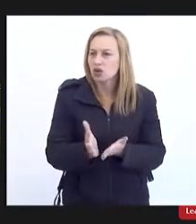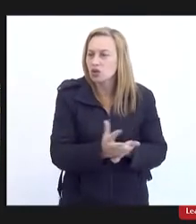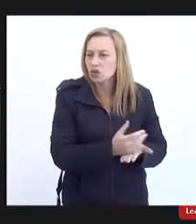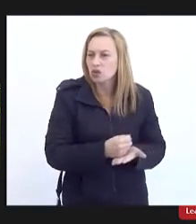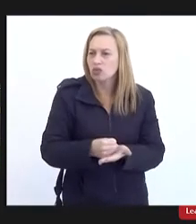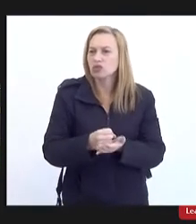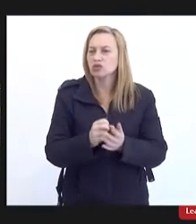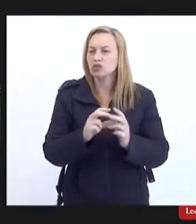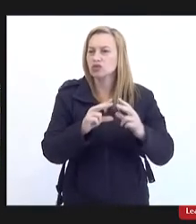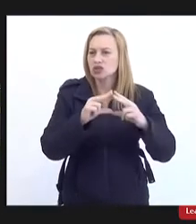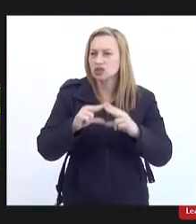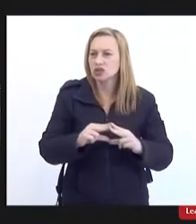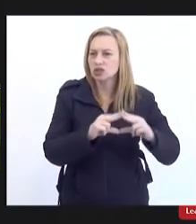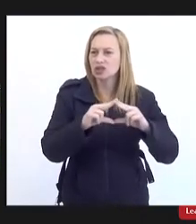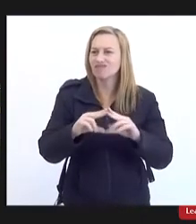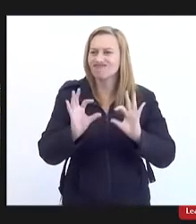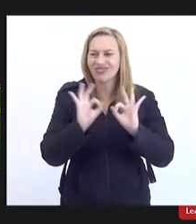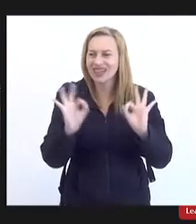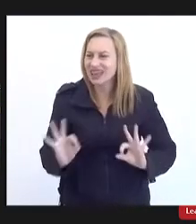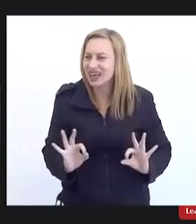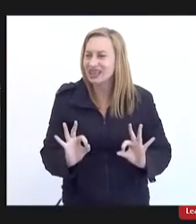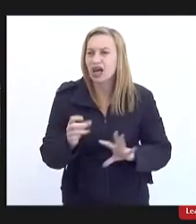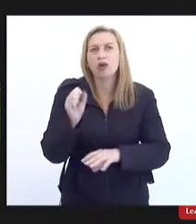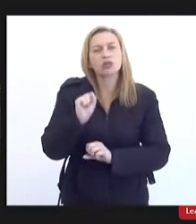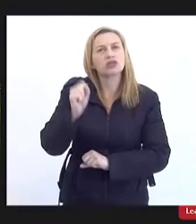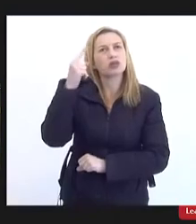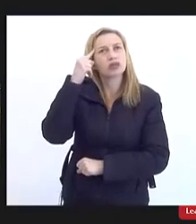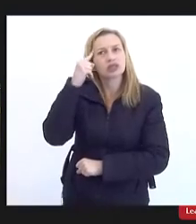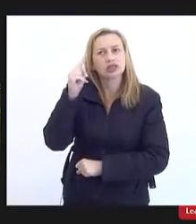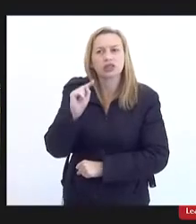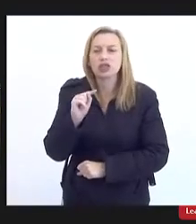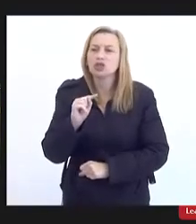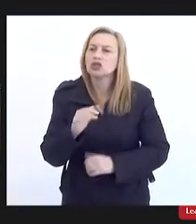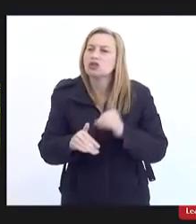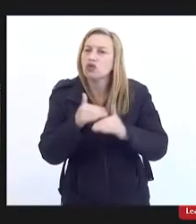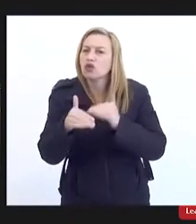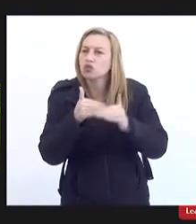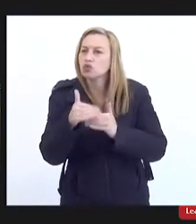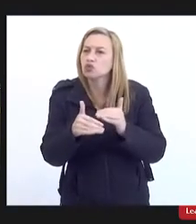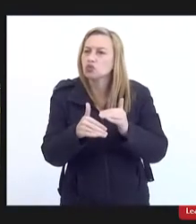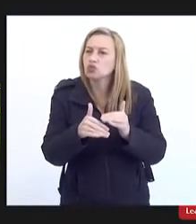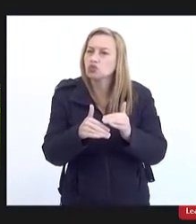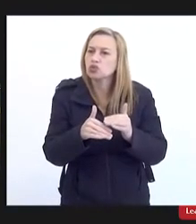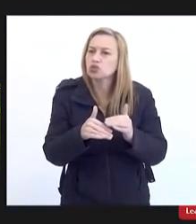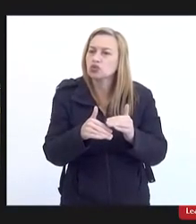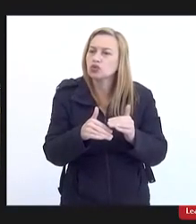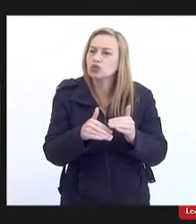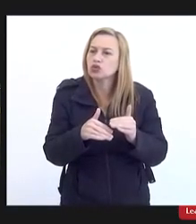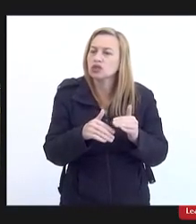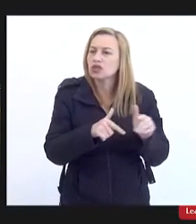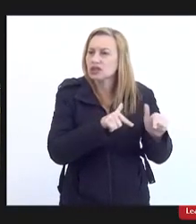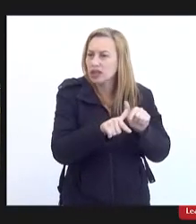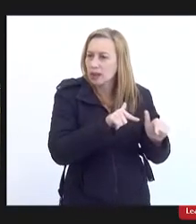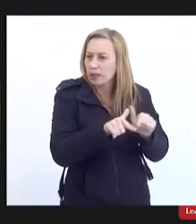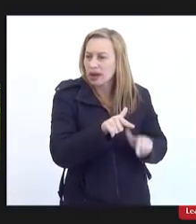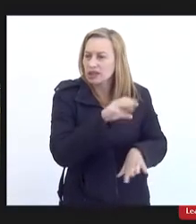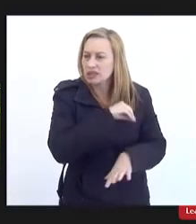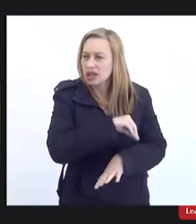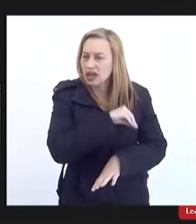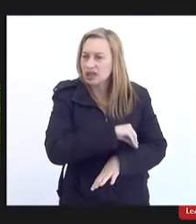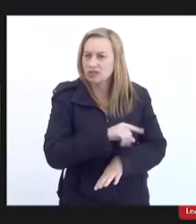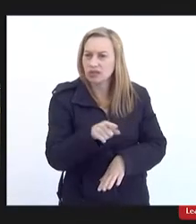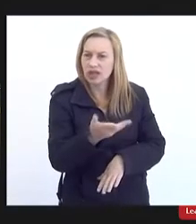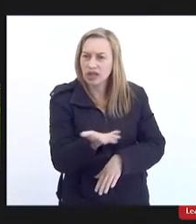cooperativa de catadoras que poderia estar pensando né desenvolvendo um emprego e renda para esses valorosos